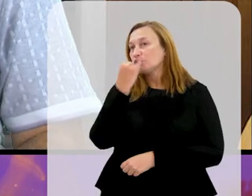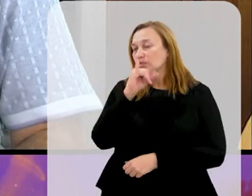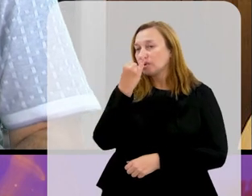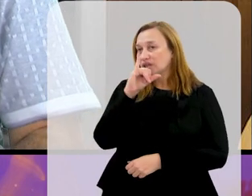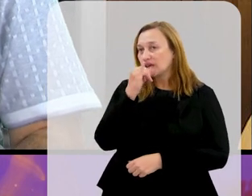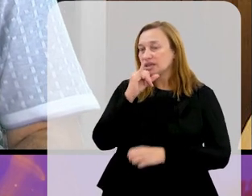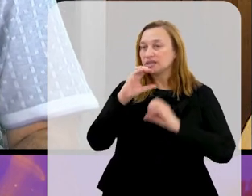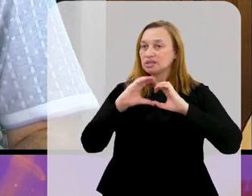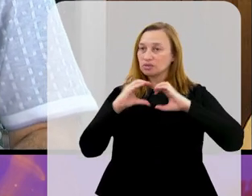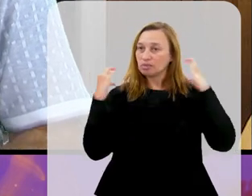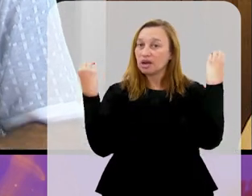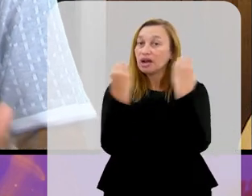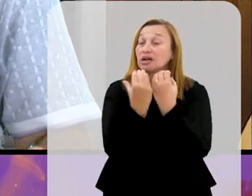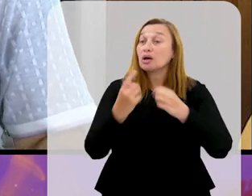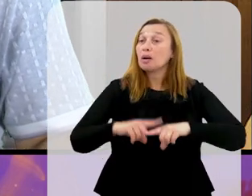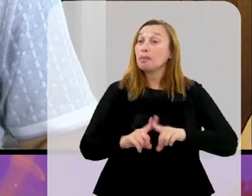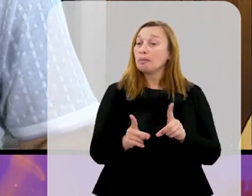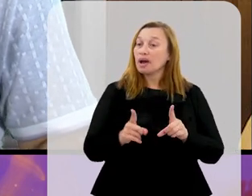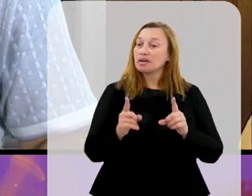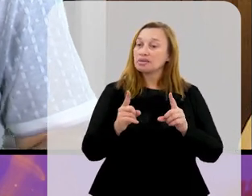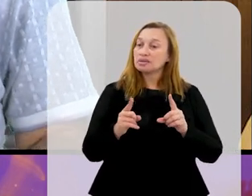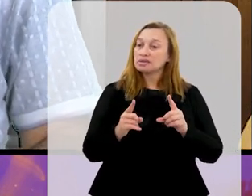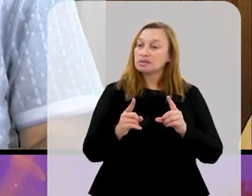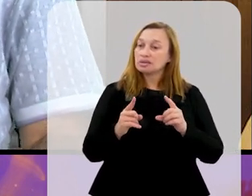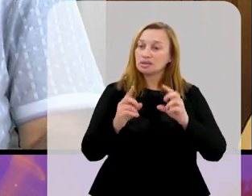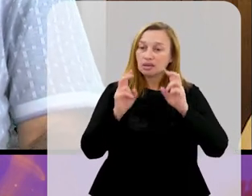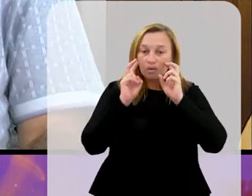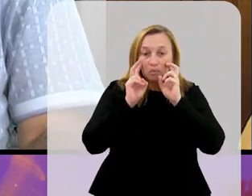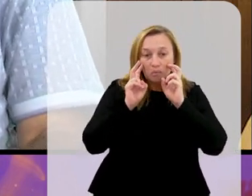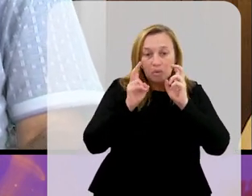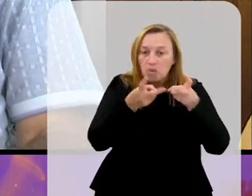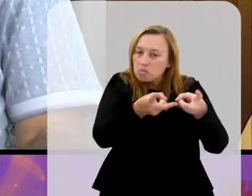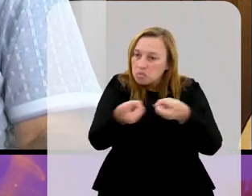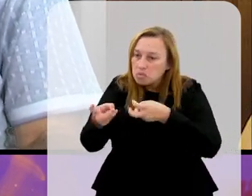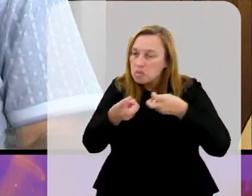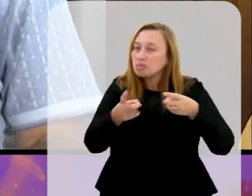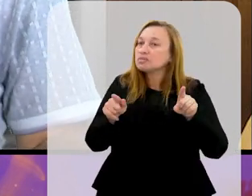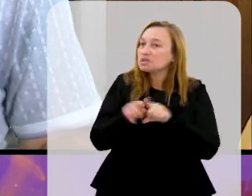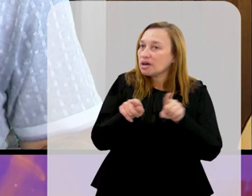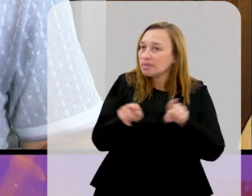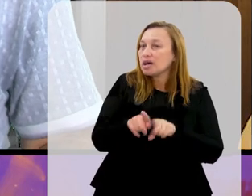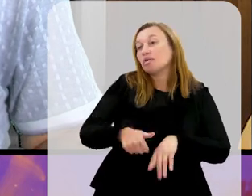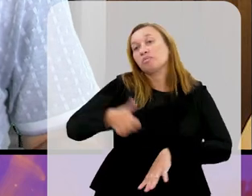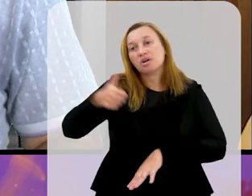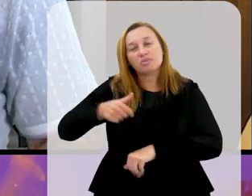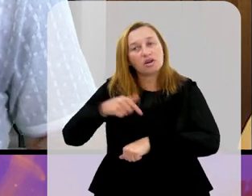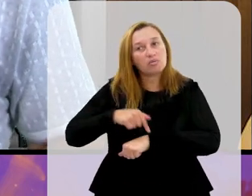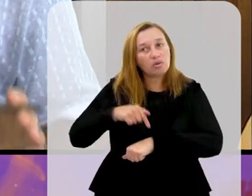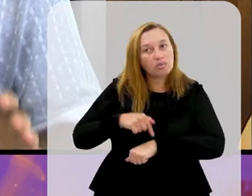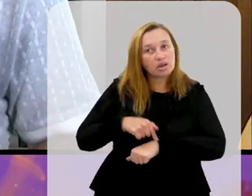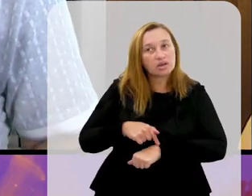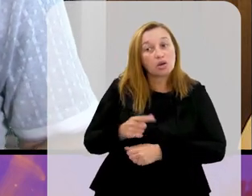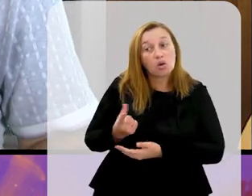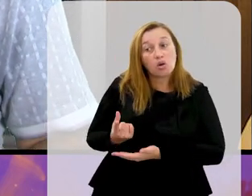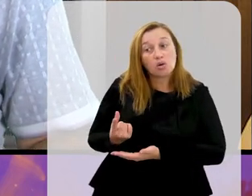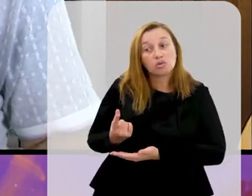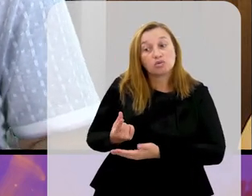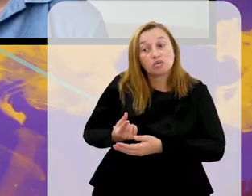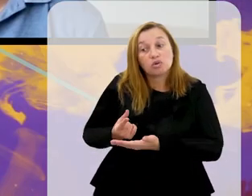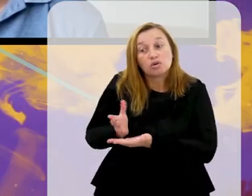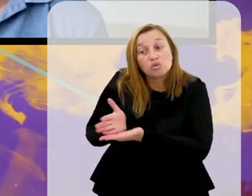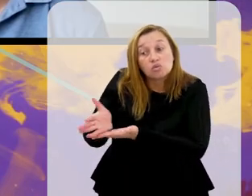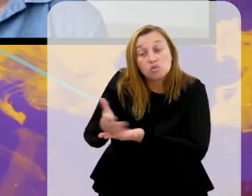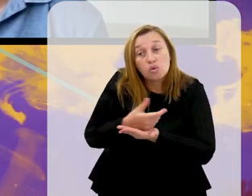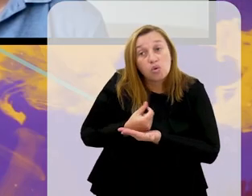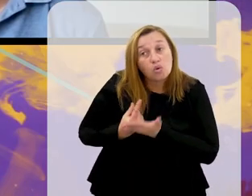prejuízo desses clubes também tem chamado a atenção. Aquilo que você disse lá na primeira hora é também questão financeira.